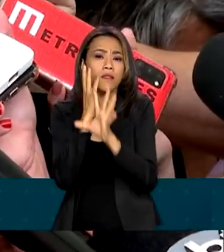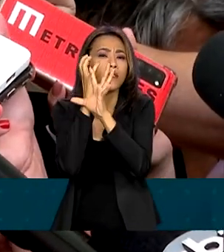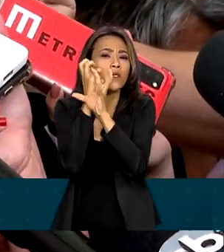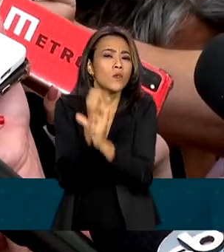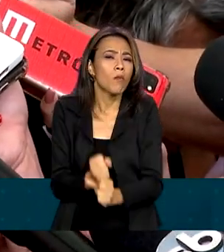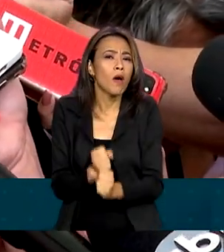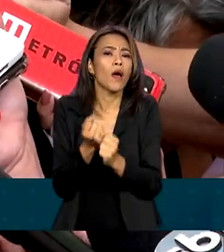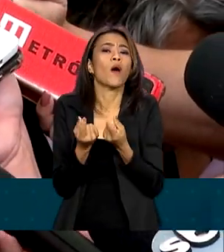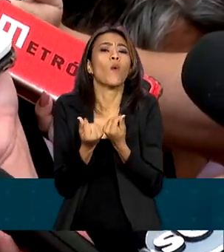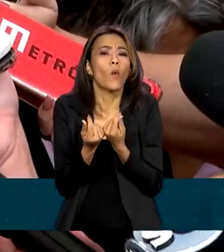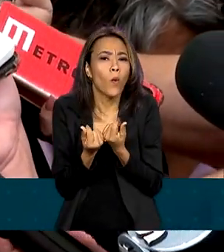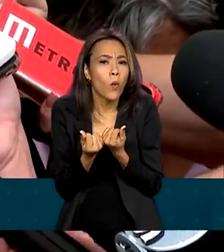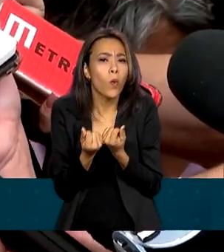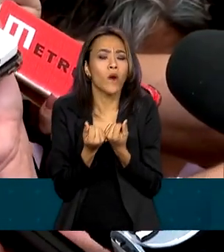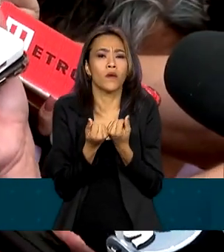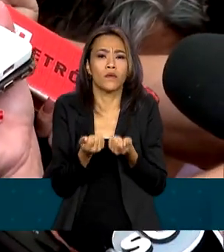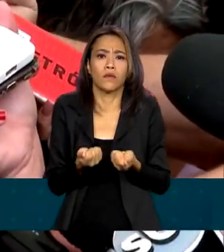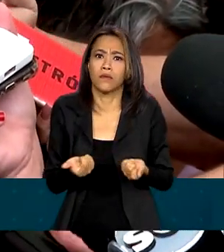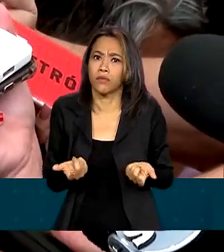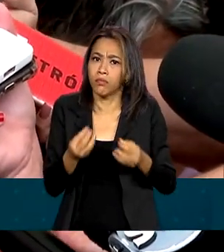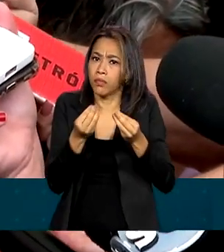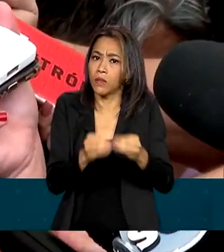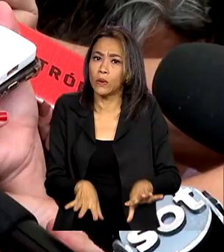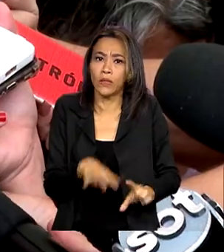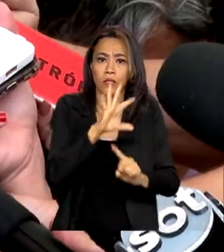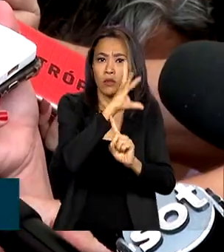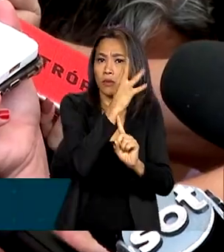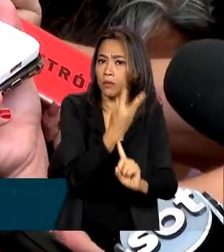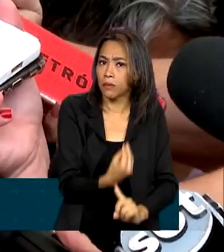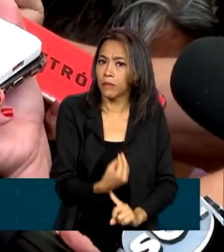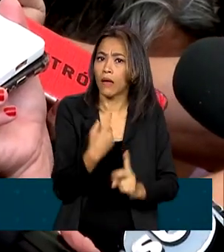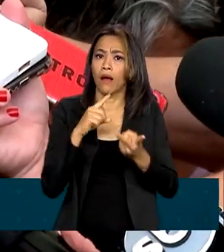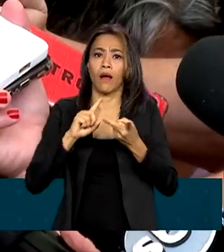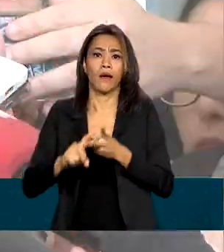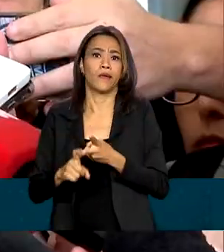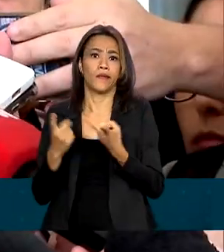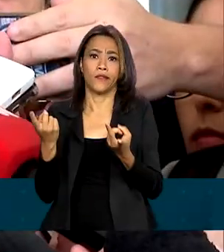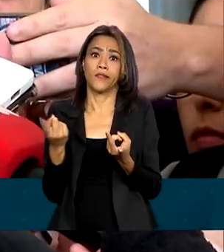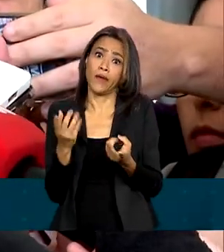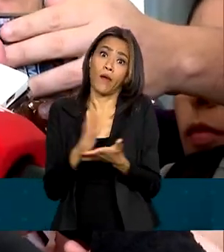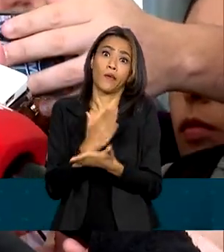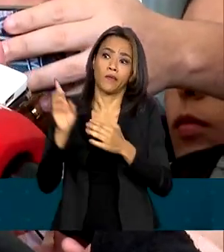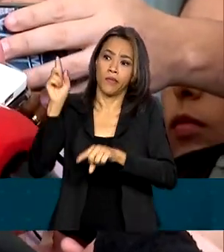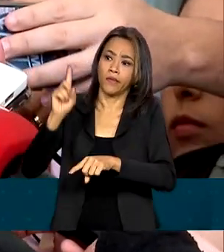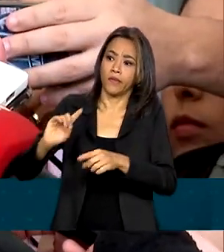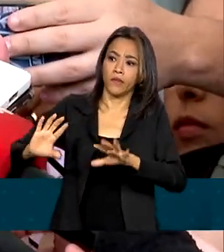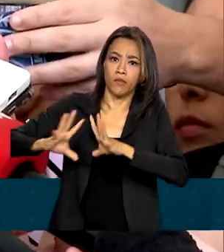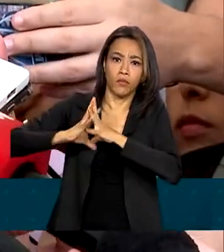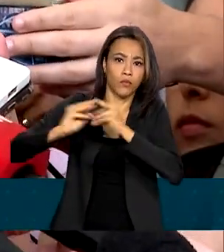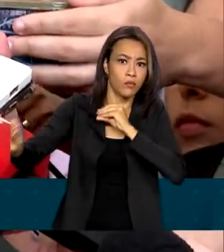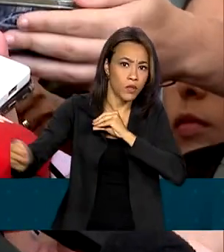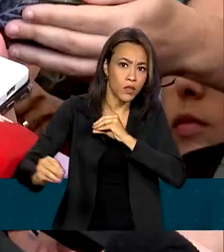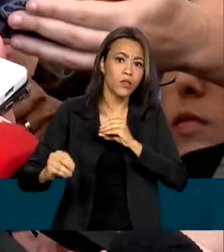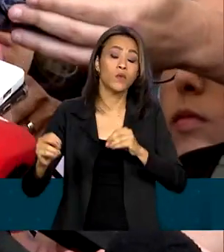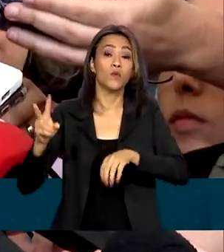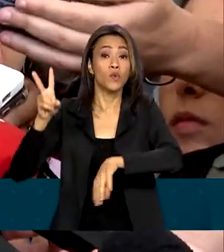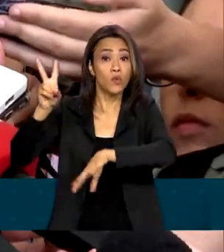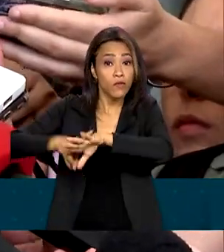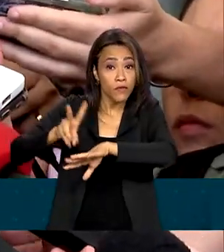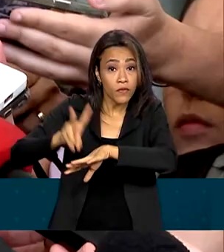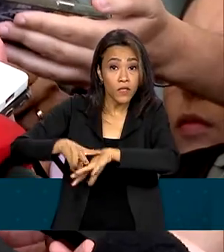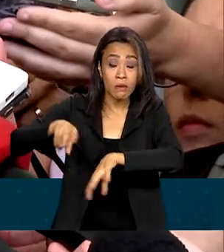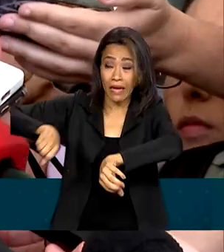obras de arte, que eventualmente possam ter desaparecido. Os vidros que foram quebrados não serão